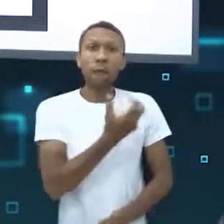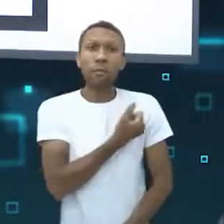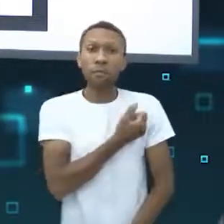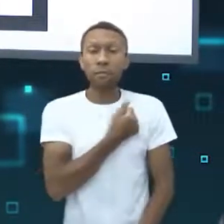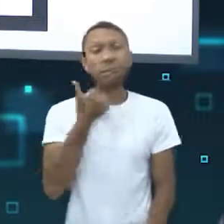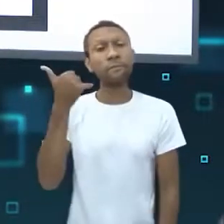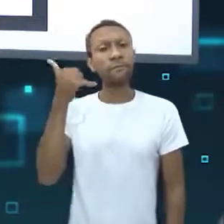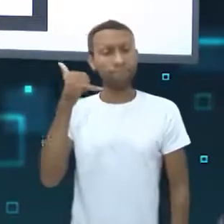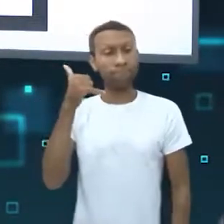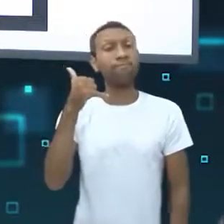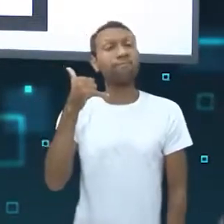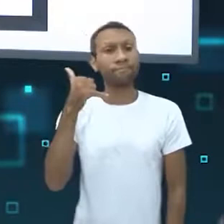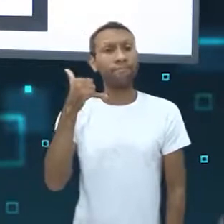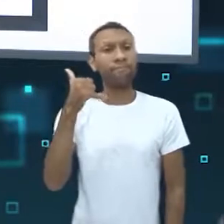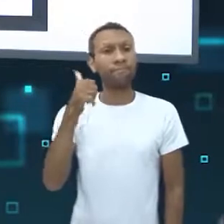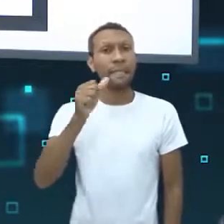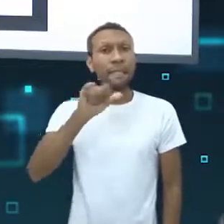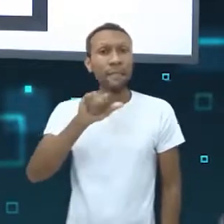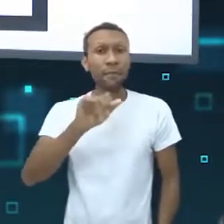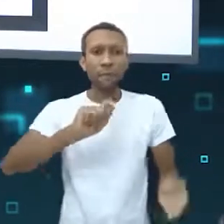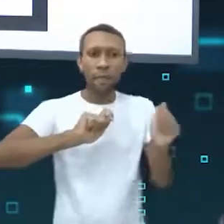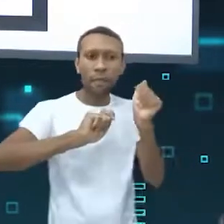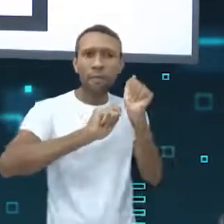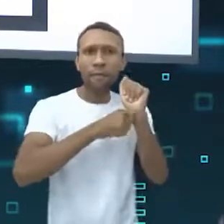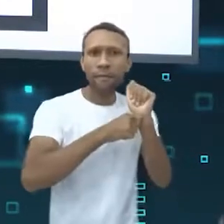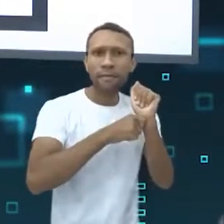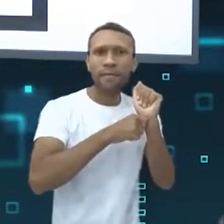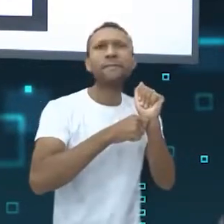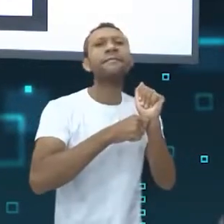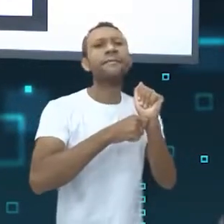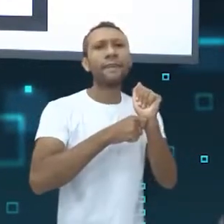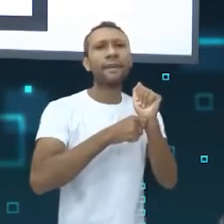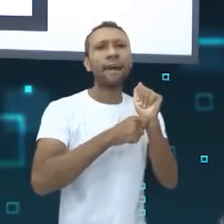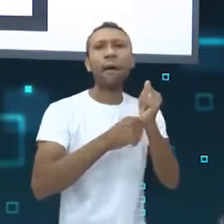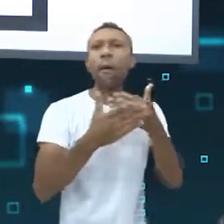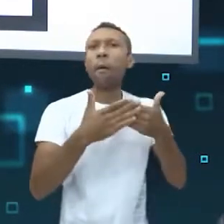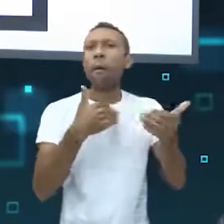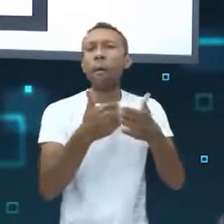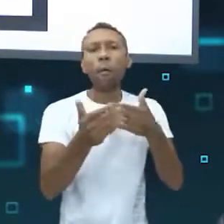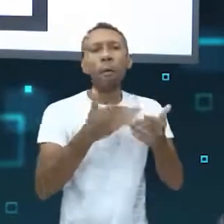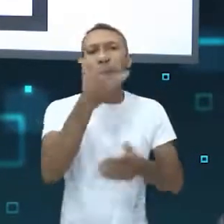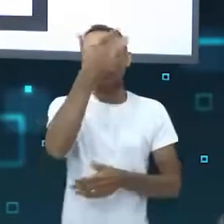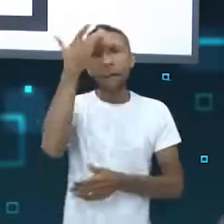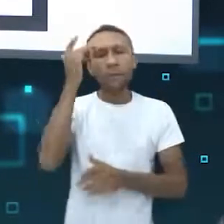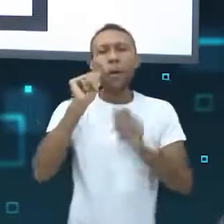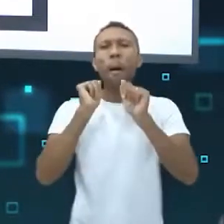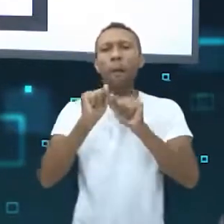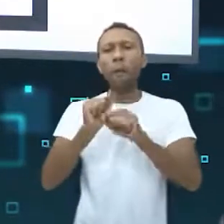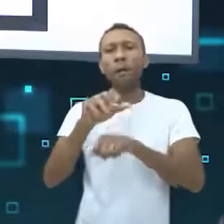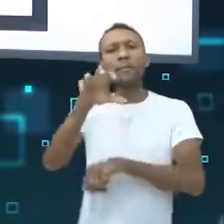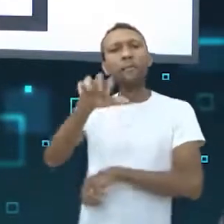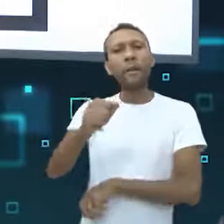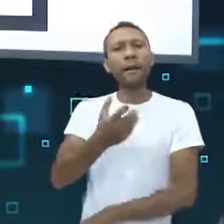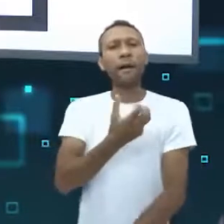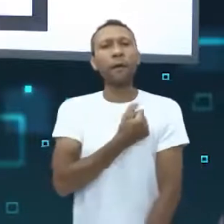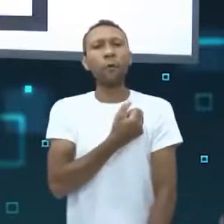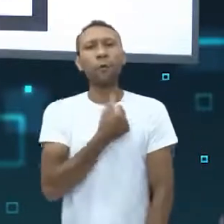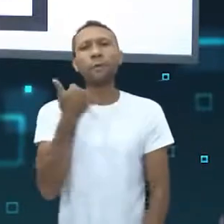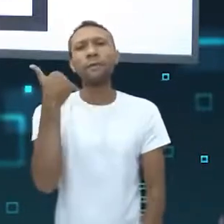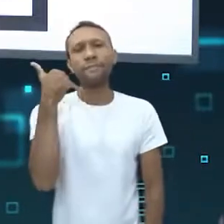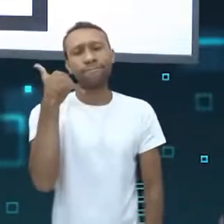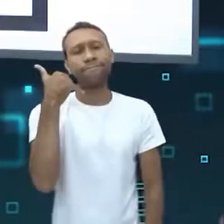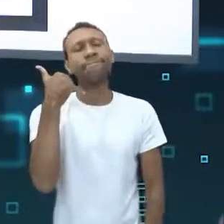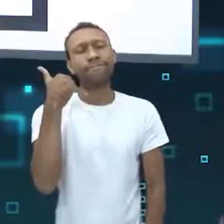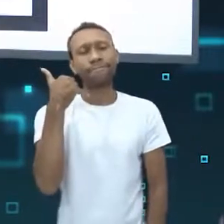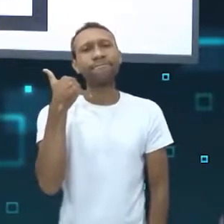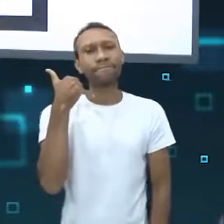número de telefone? E se você não restringir quem pode te adicionar a grupos, praticamente qualquer pessoa pode ter o seu número de